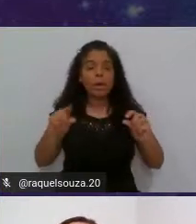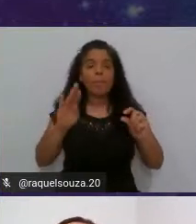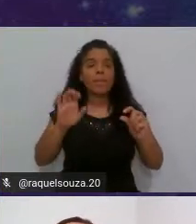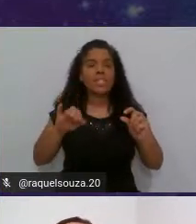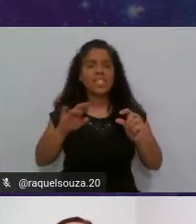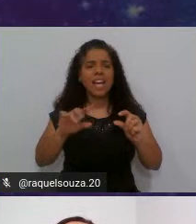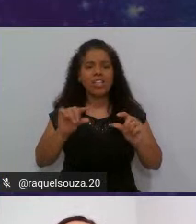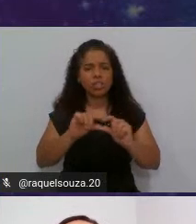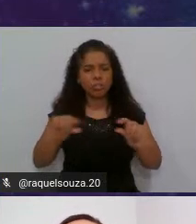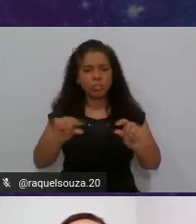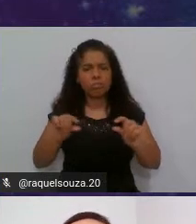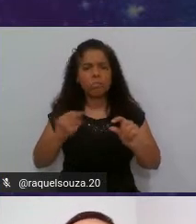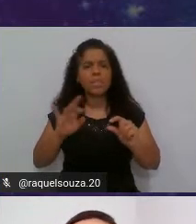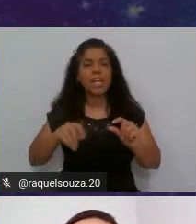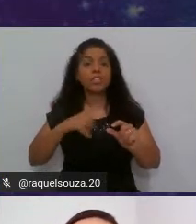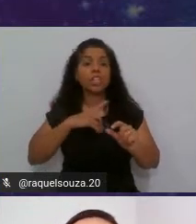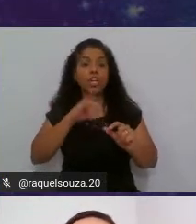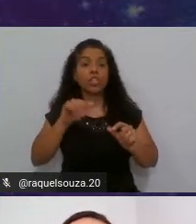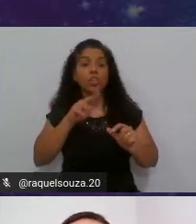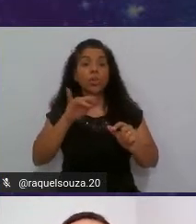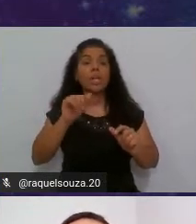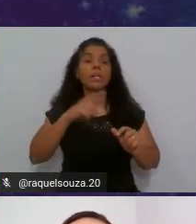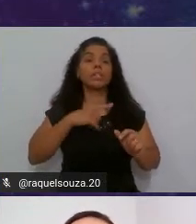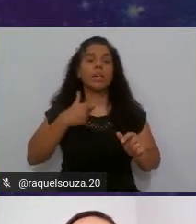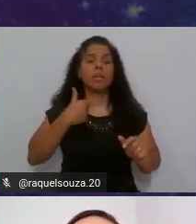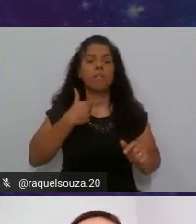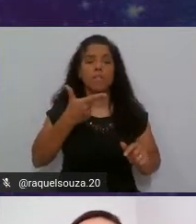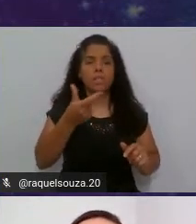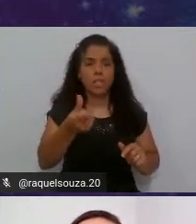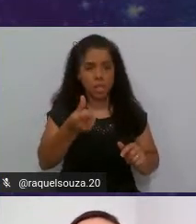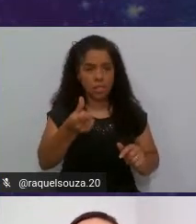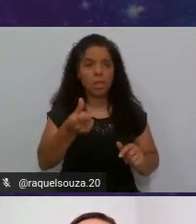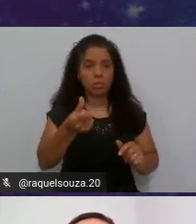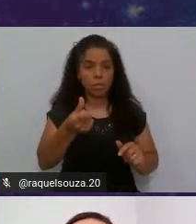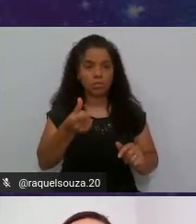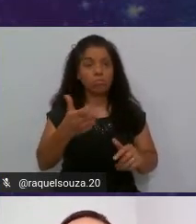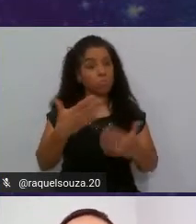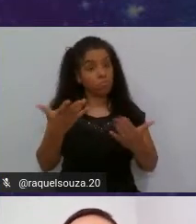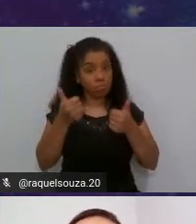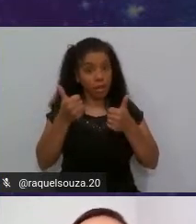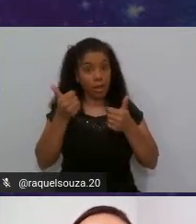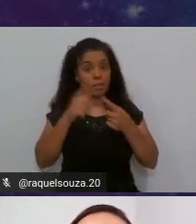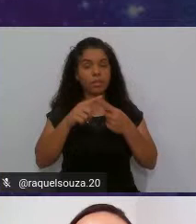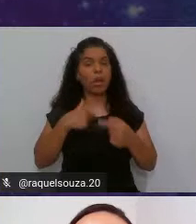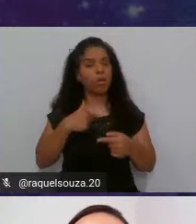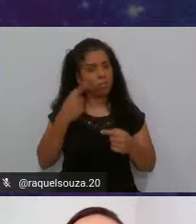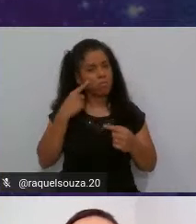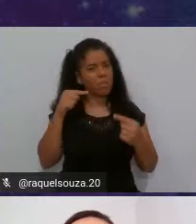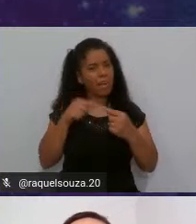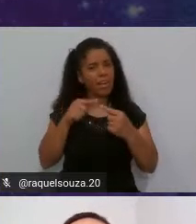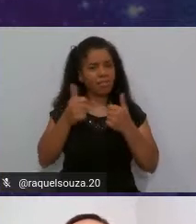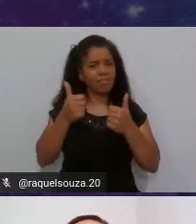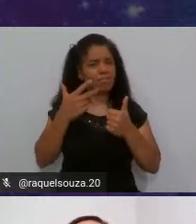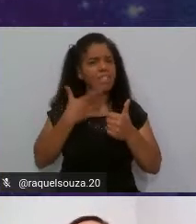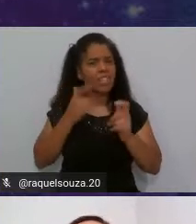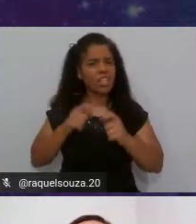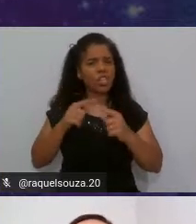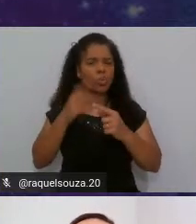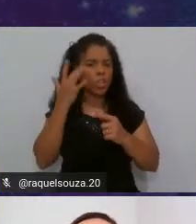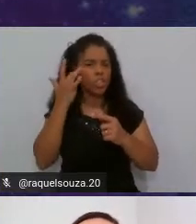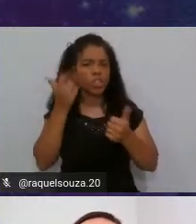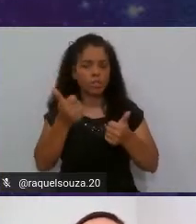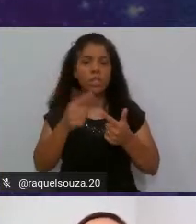que a Juliana tem 26 anos beleza então bem intuitivo nós vamos utilizar